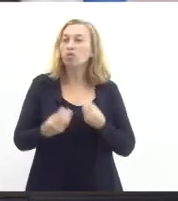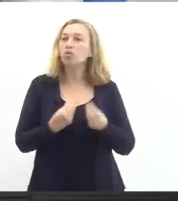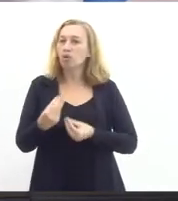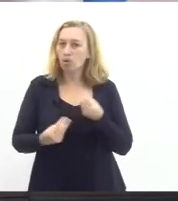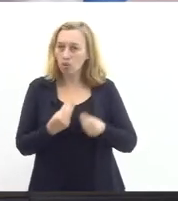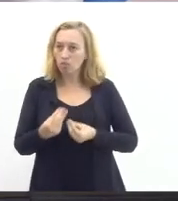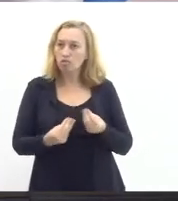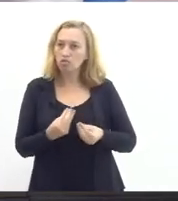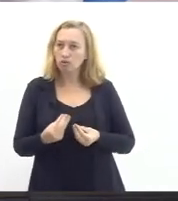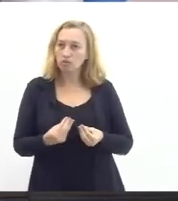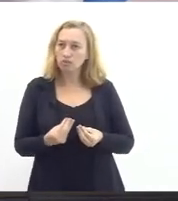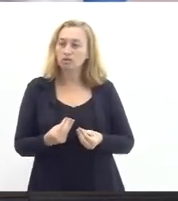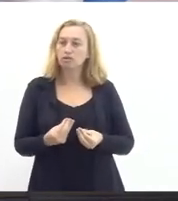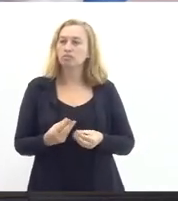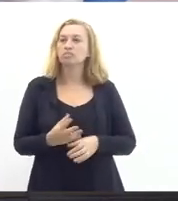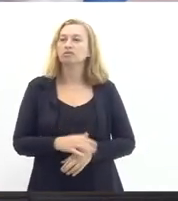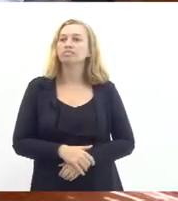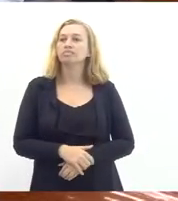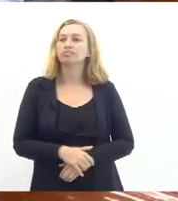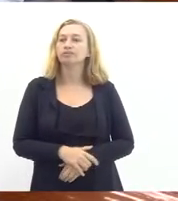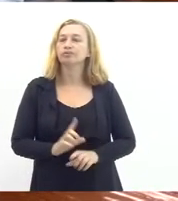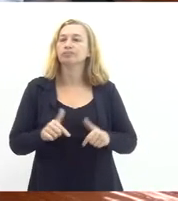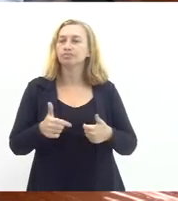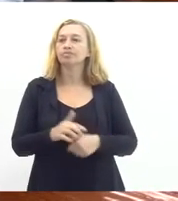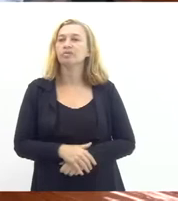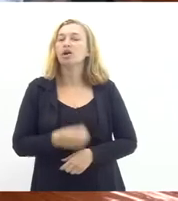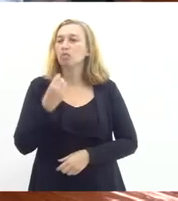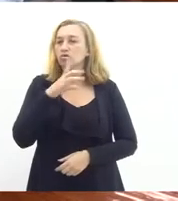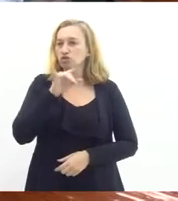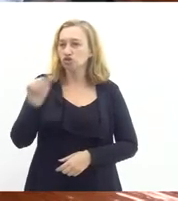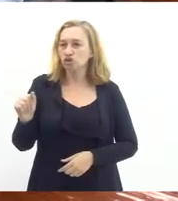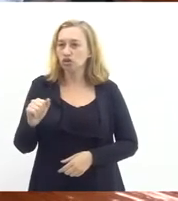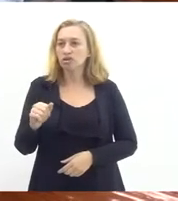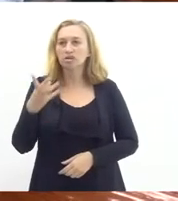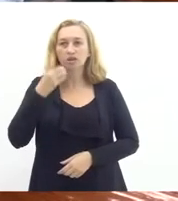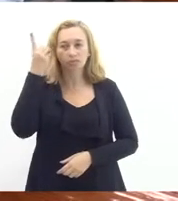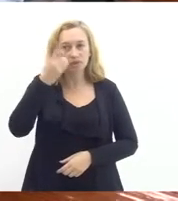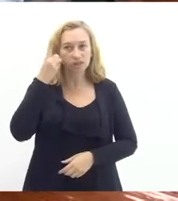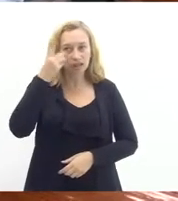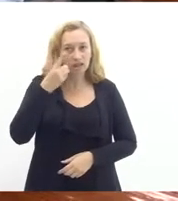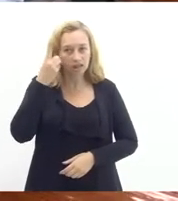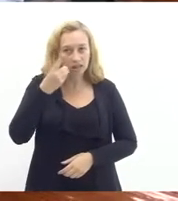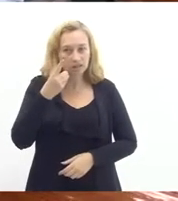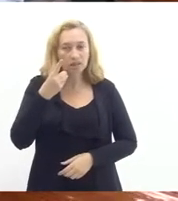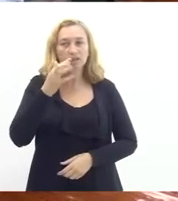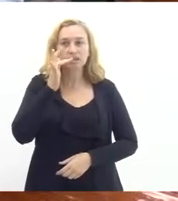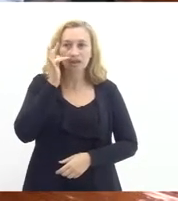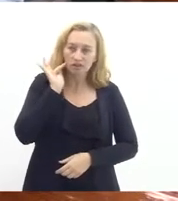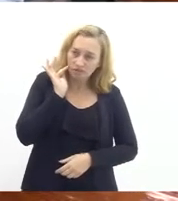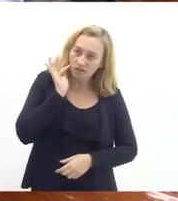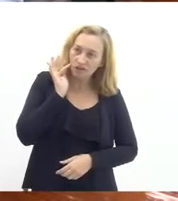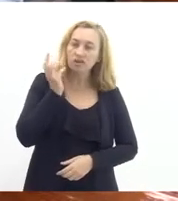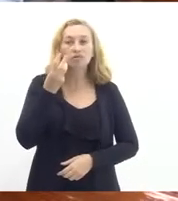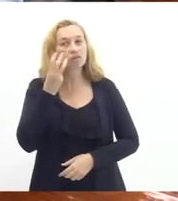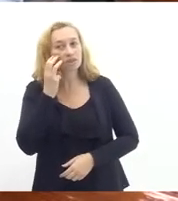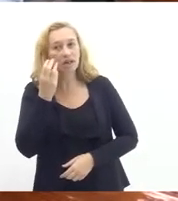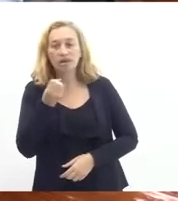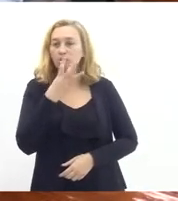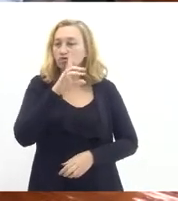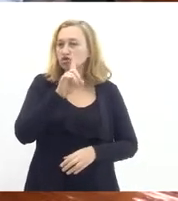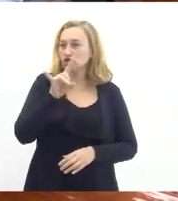ter aí um outro momento de fala bom dia deputado Serafini bom dia deputado Valdeck bom dia a todos